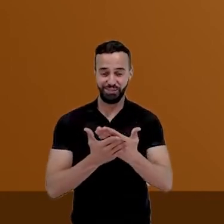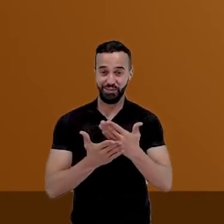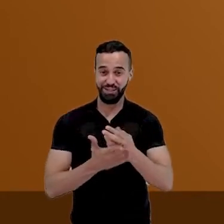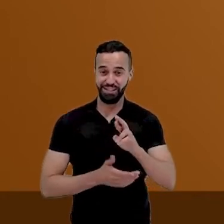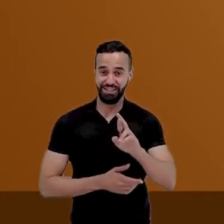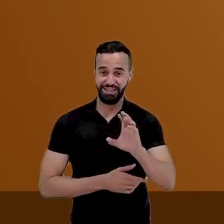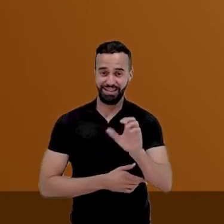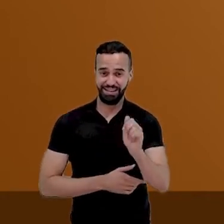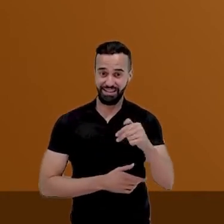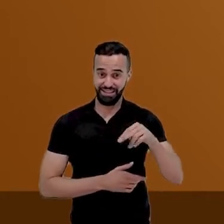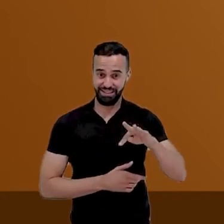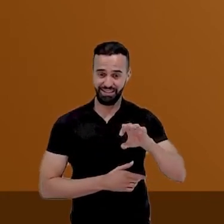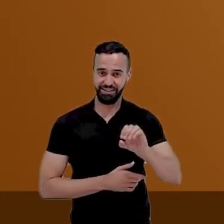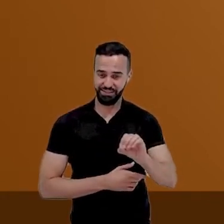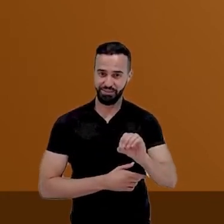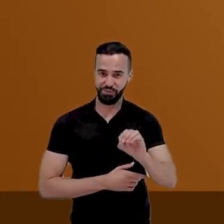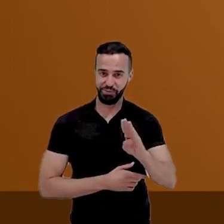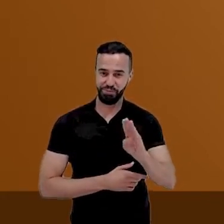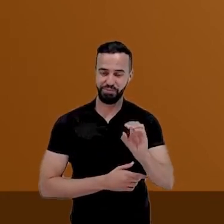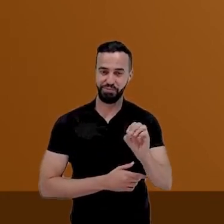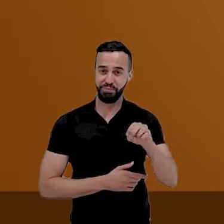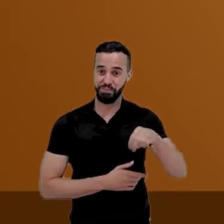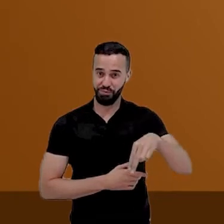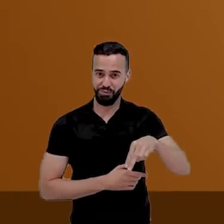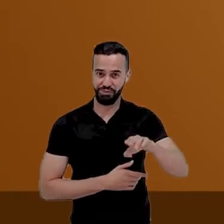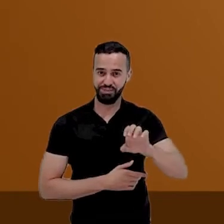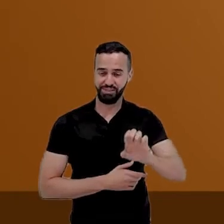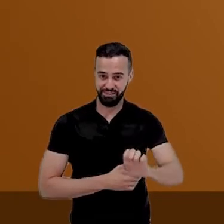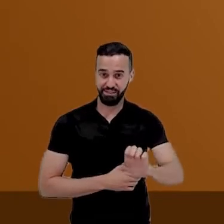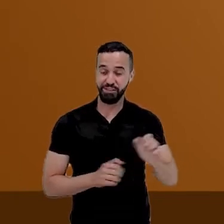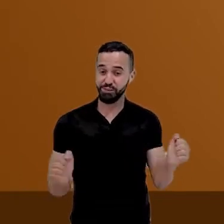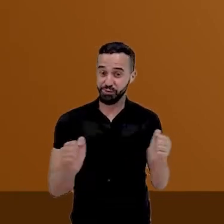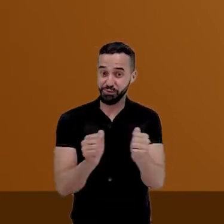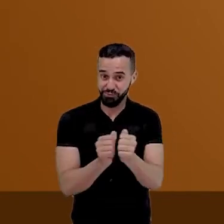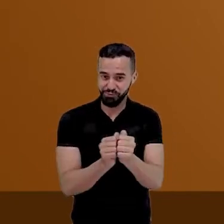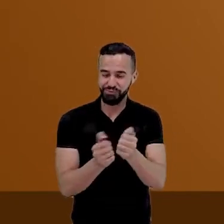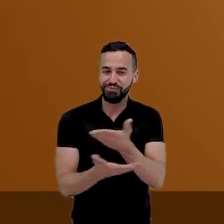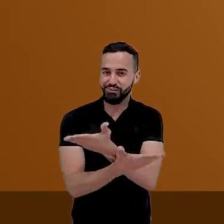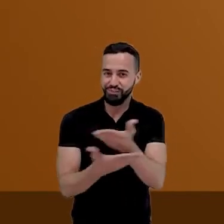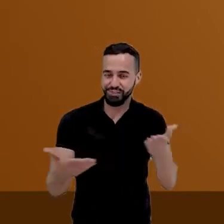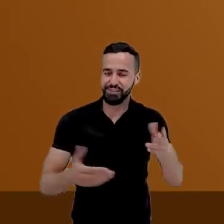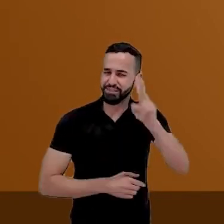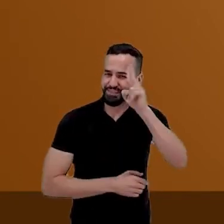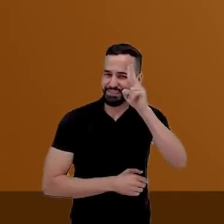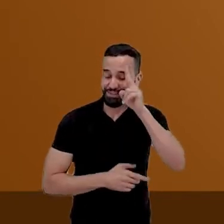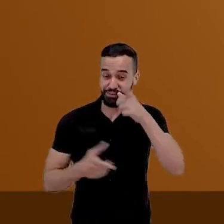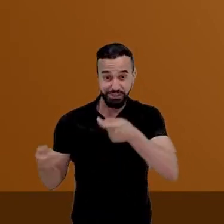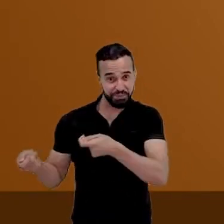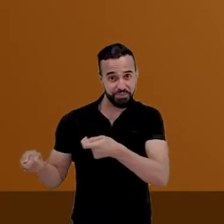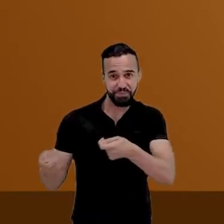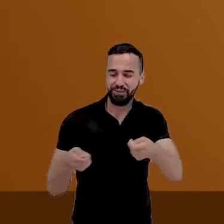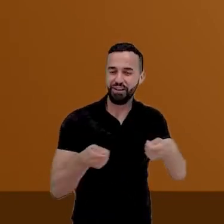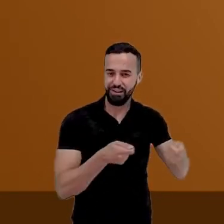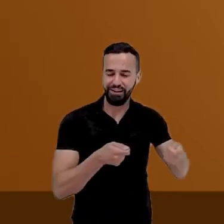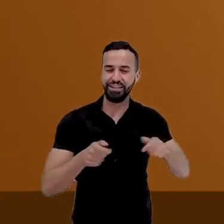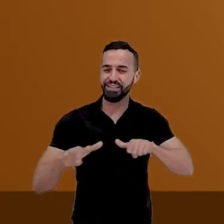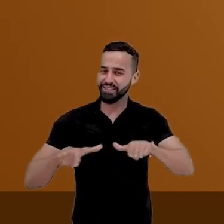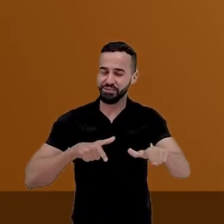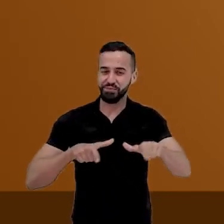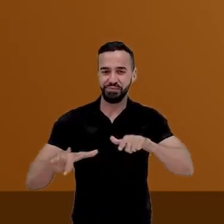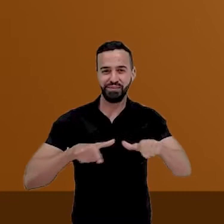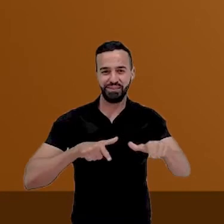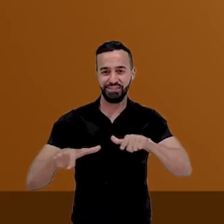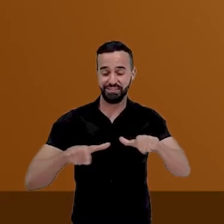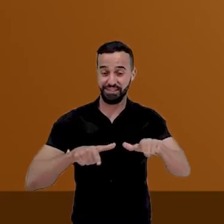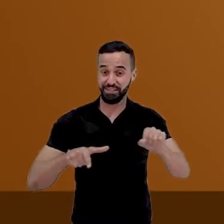Municipal Recanto do Bosque e vou estar aqui com vocês todas as segundas-feiras trabalhando